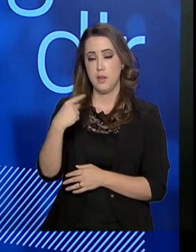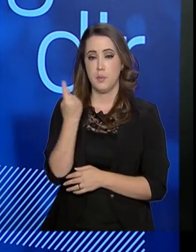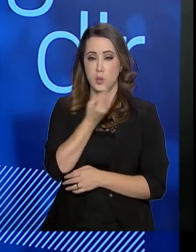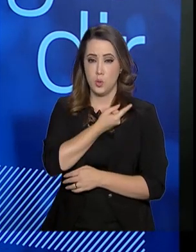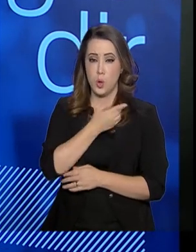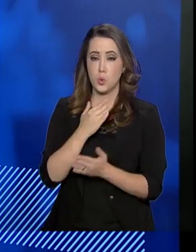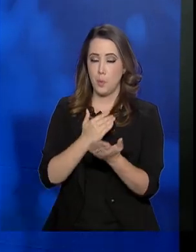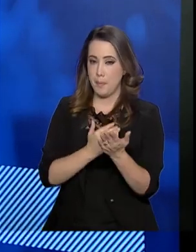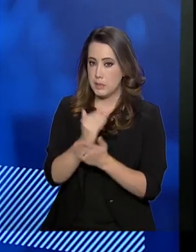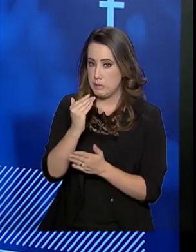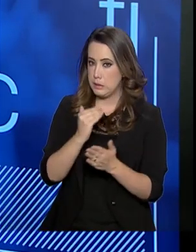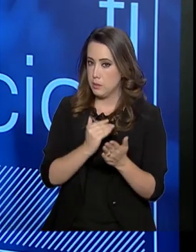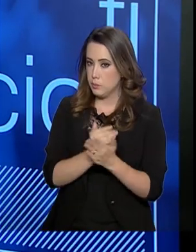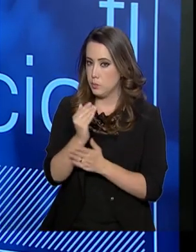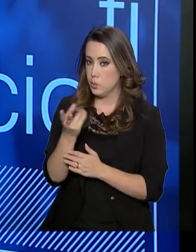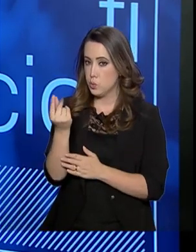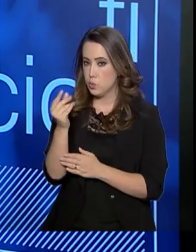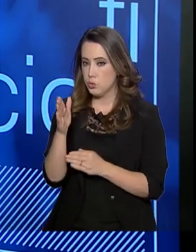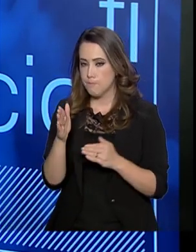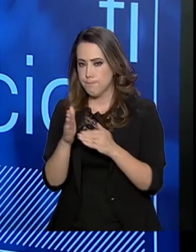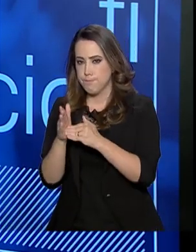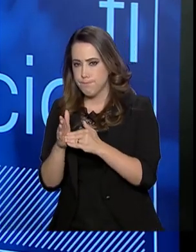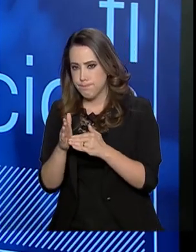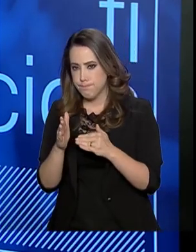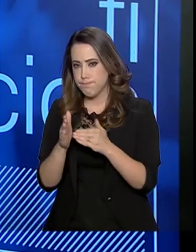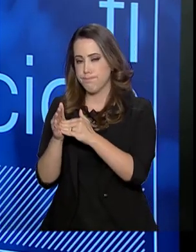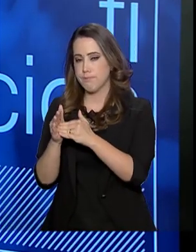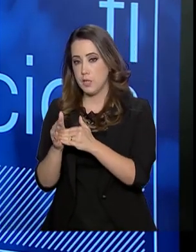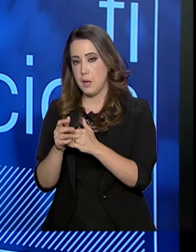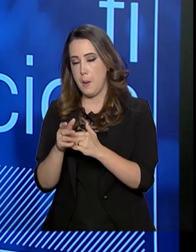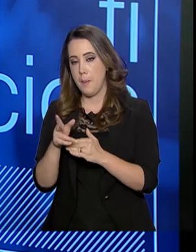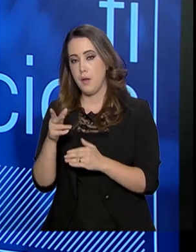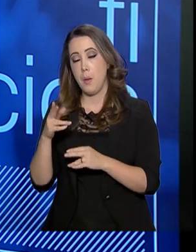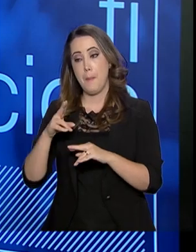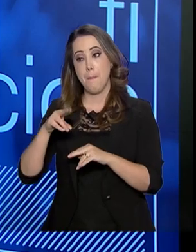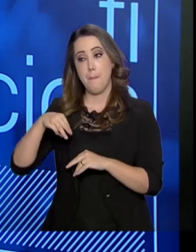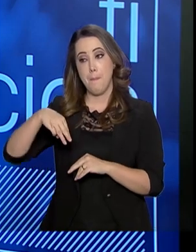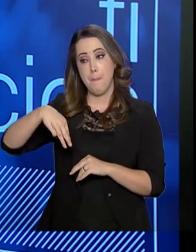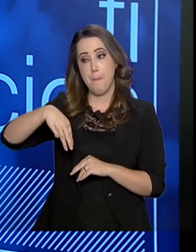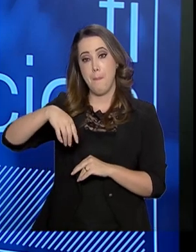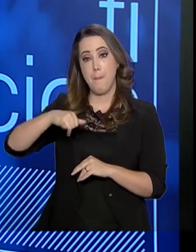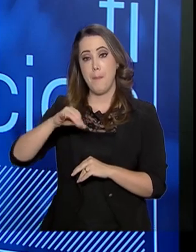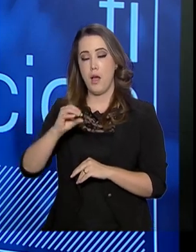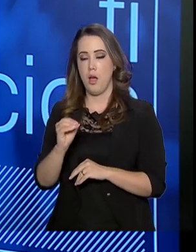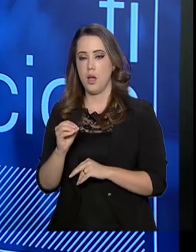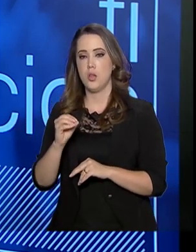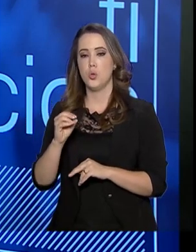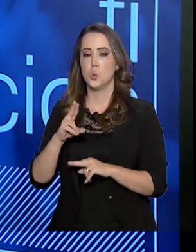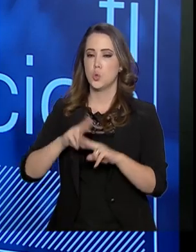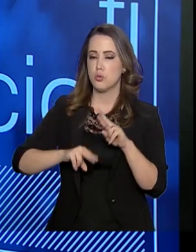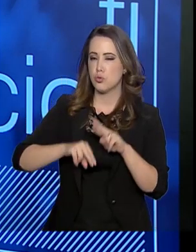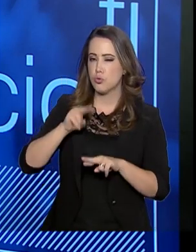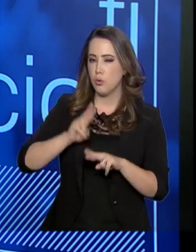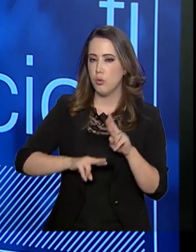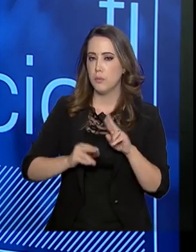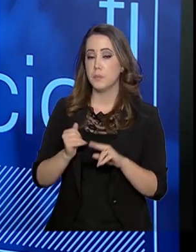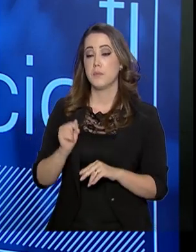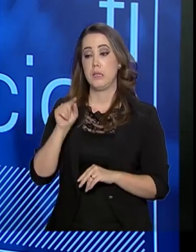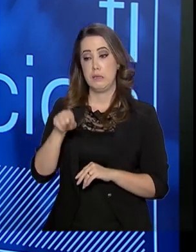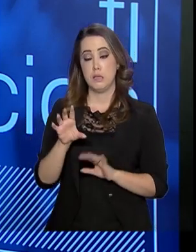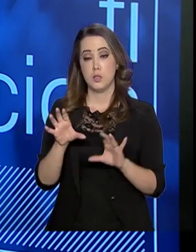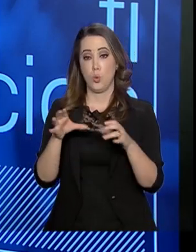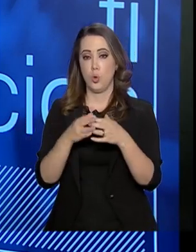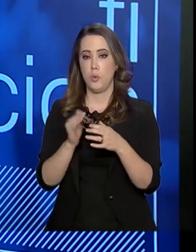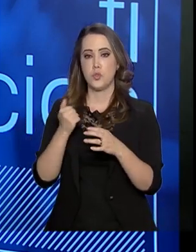a fazer bloqueios. No mês de maio, agora no mês de junho, destes bloqueios, mais da metade